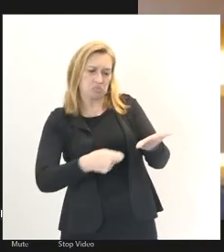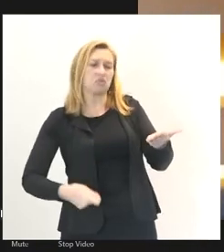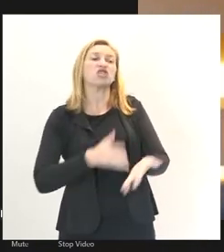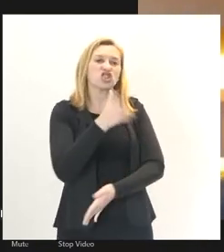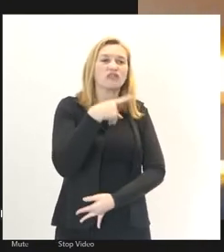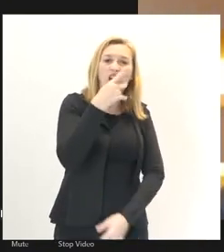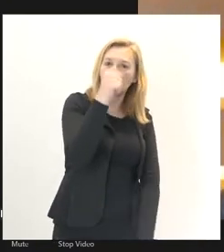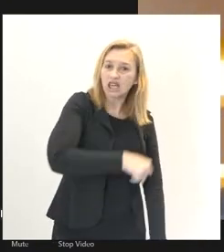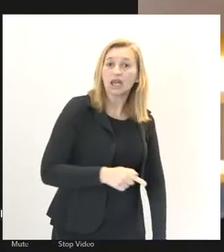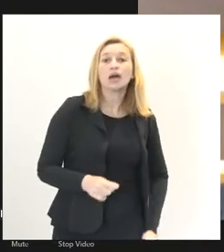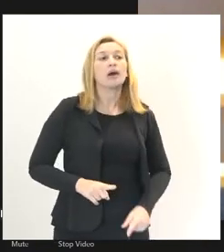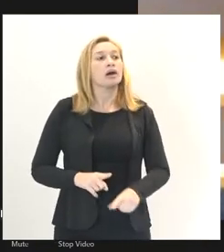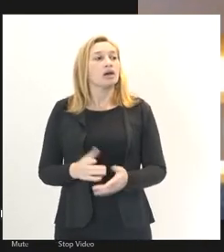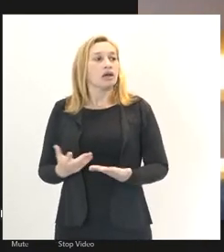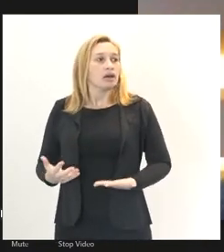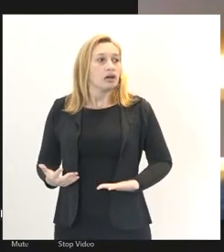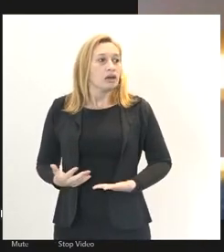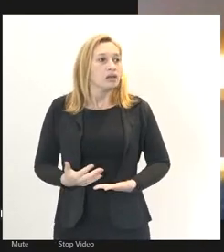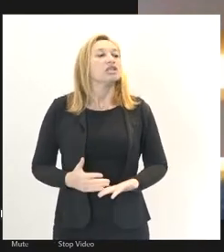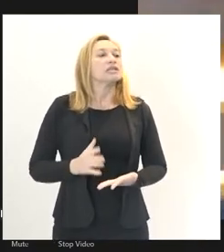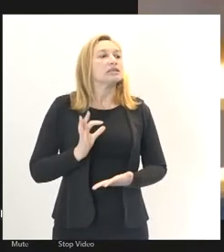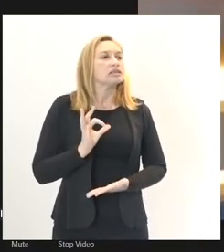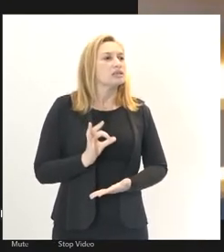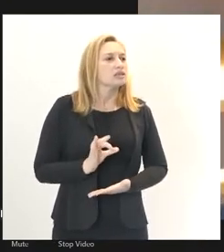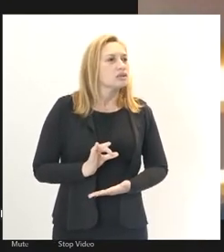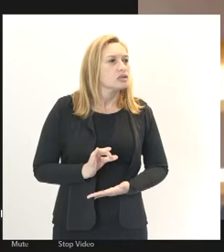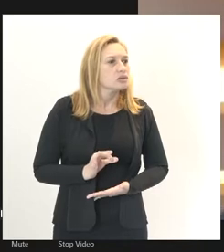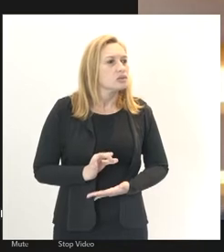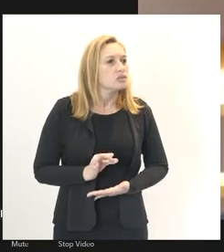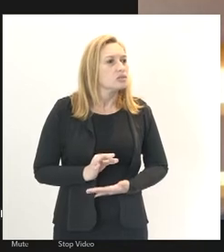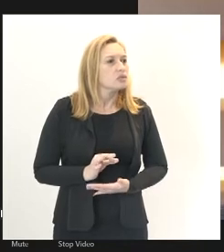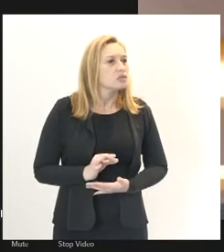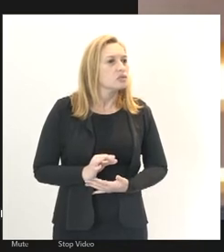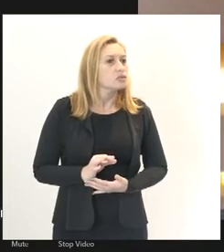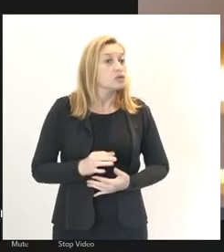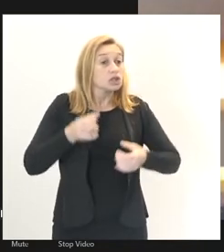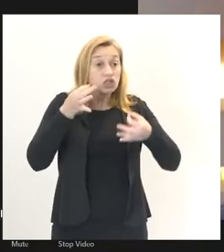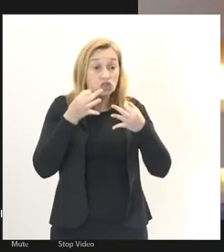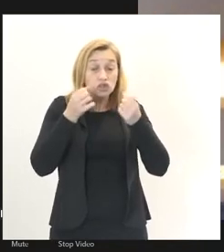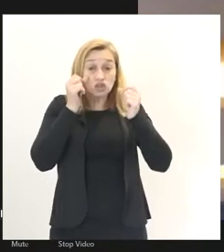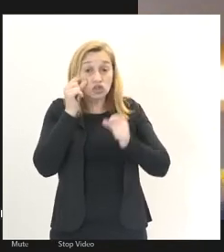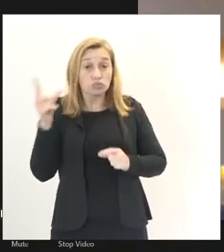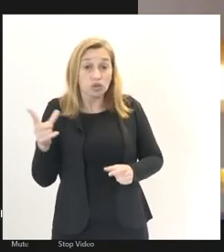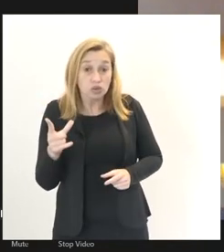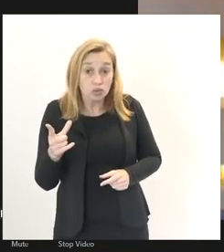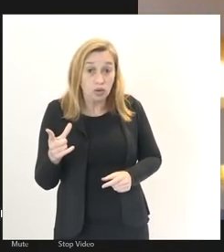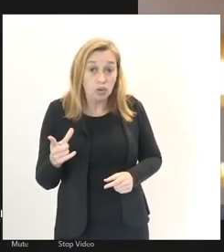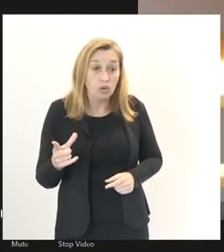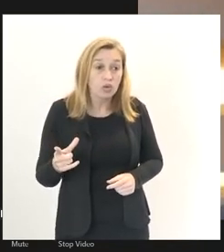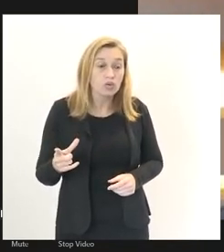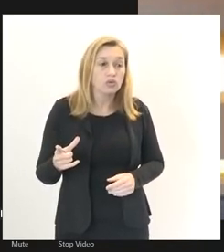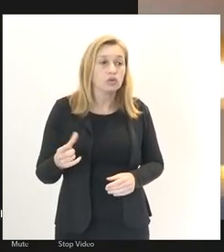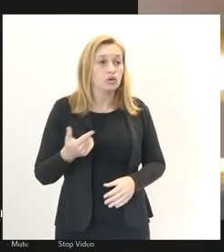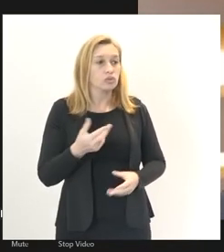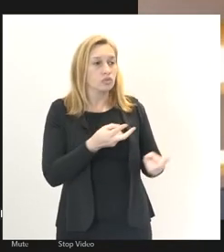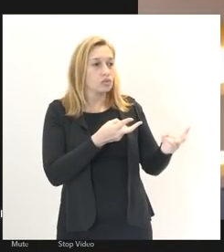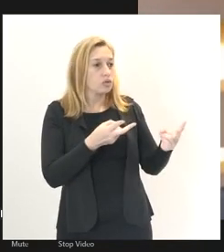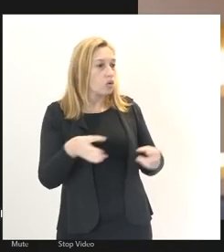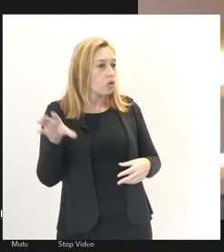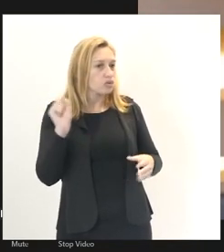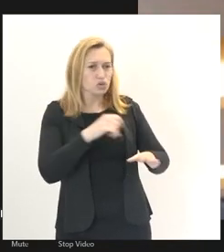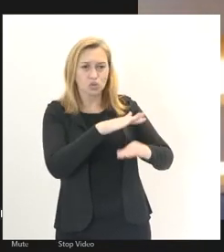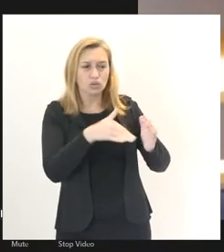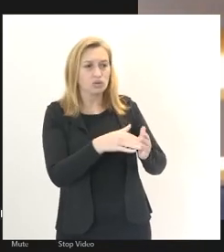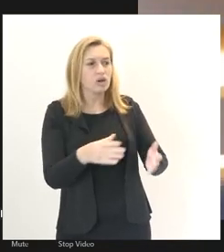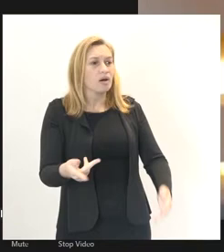e talvez uma coisa que me despertou durante as falas que me antecederam é da minha própria história.